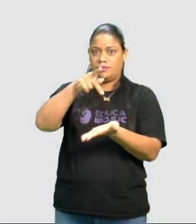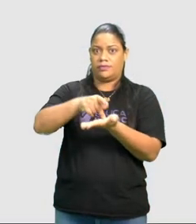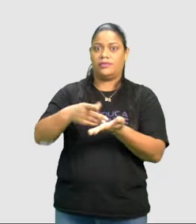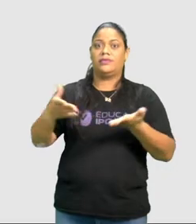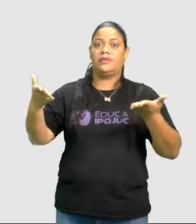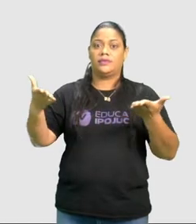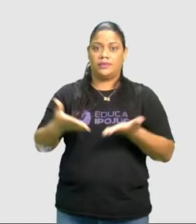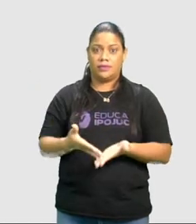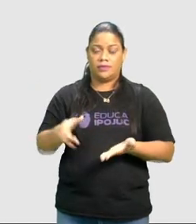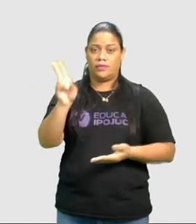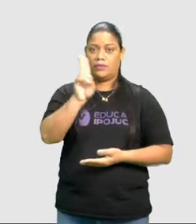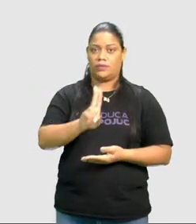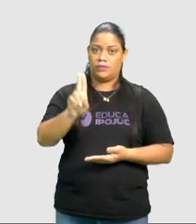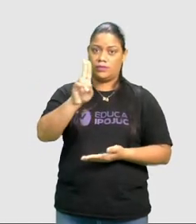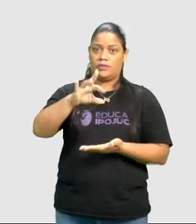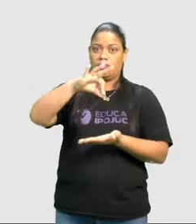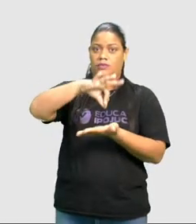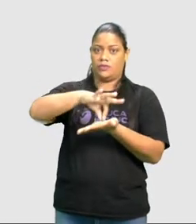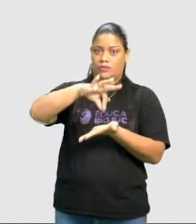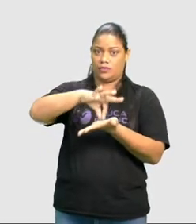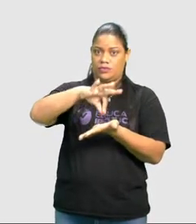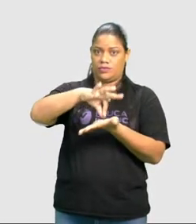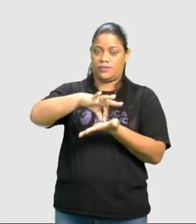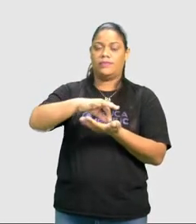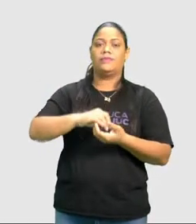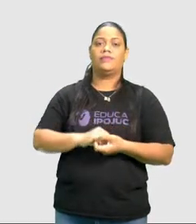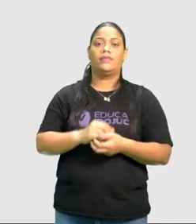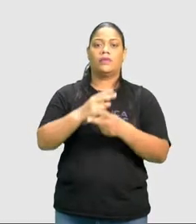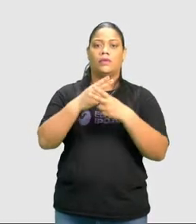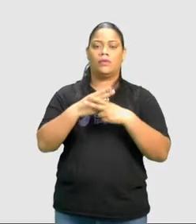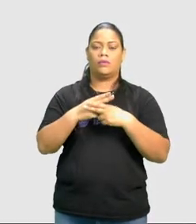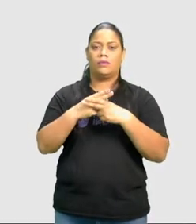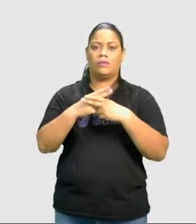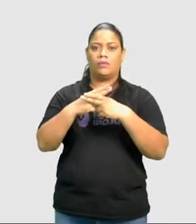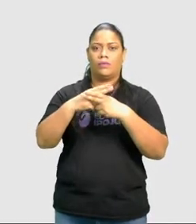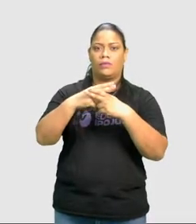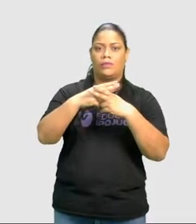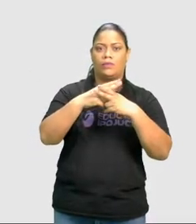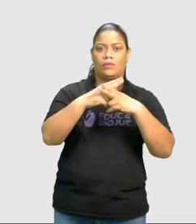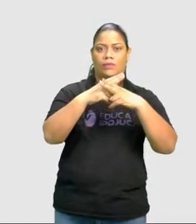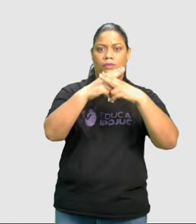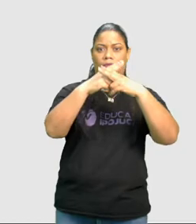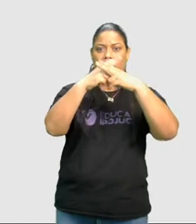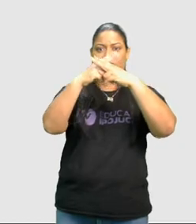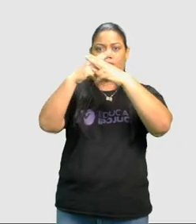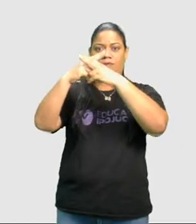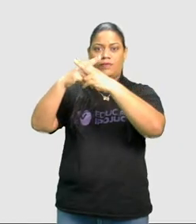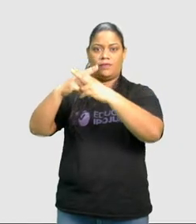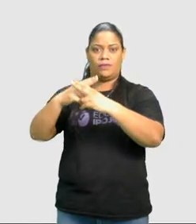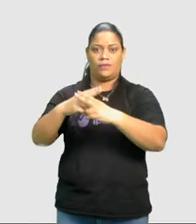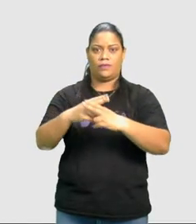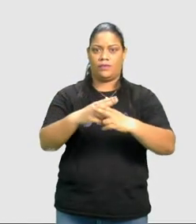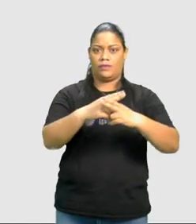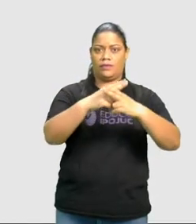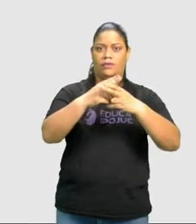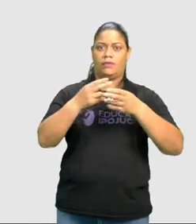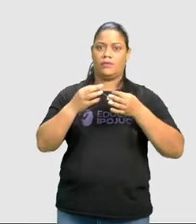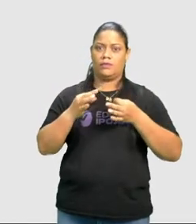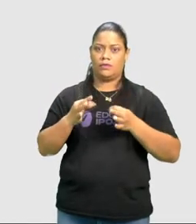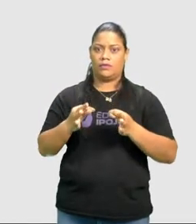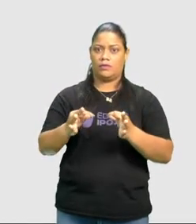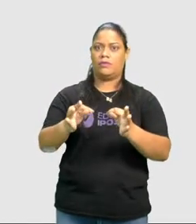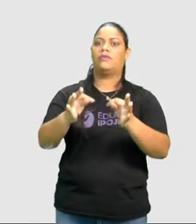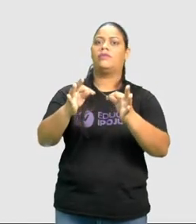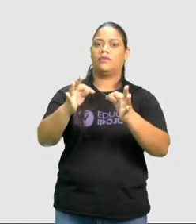Portanto, vai utilizar o satélite através do meio que há internet, para que esses mapas